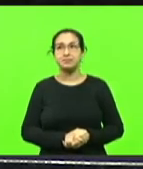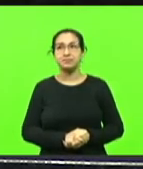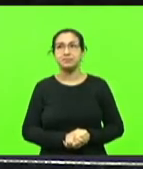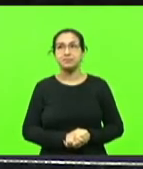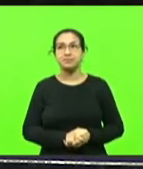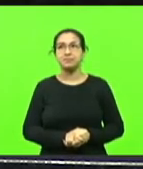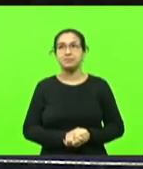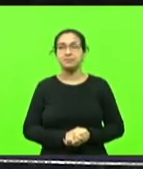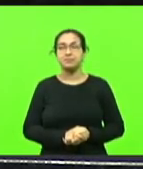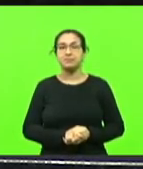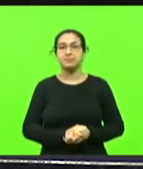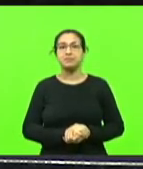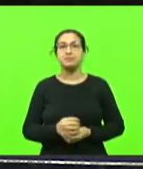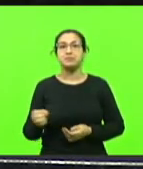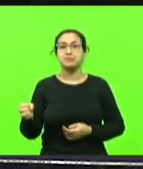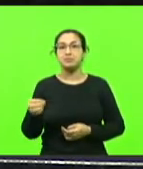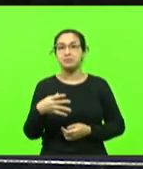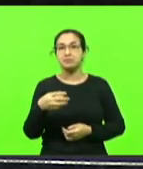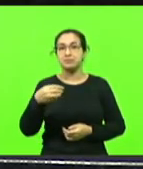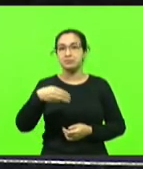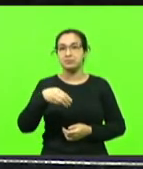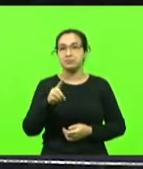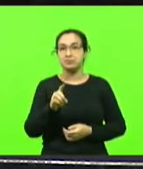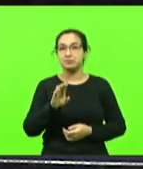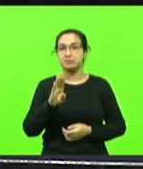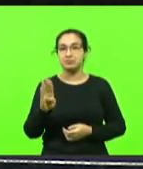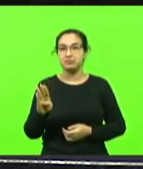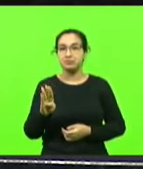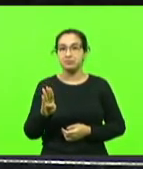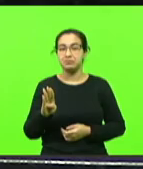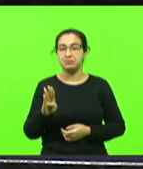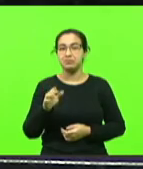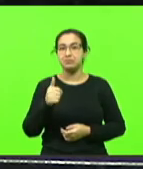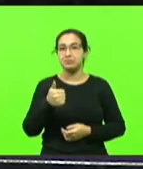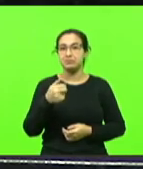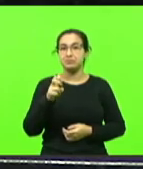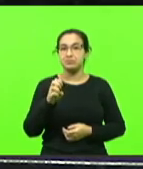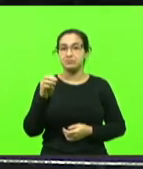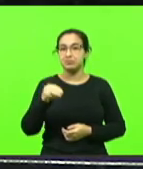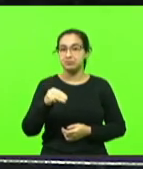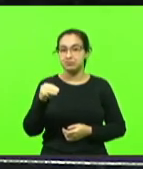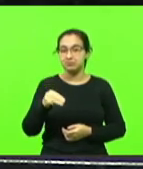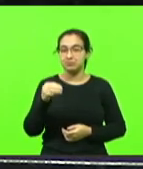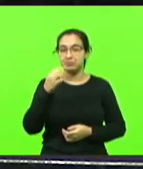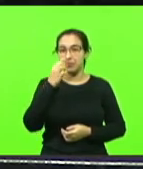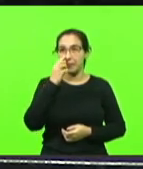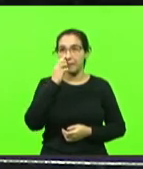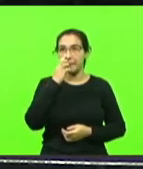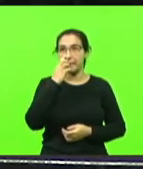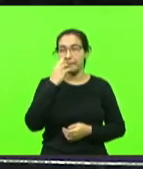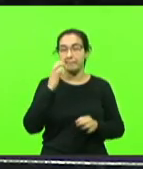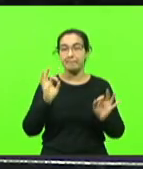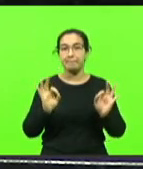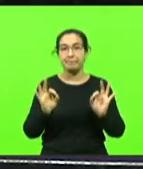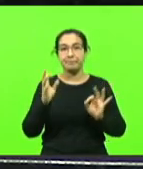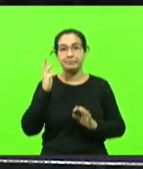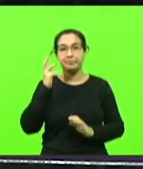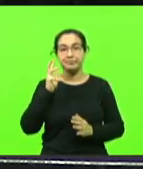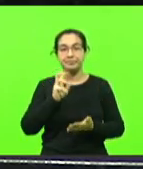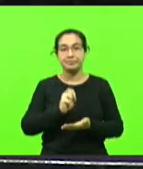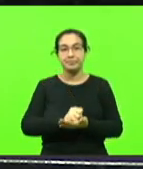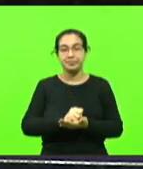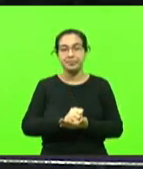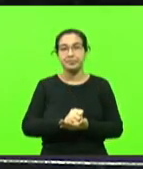bloco MDB Novo, pelo tempo de até 15 minutos, não havendo ninguém para fazer o uso da